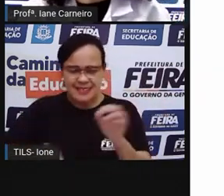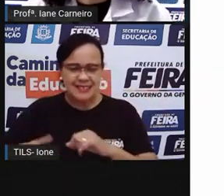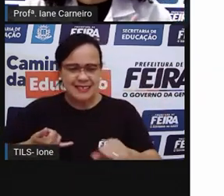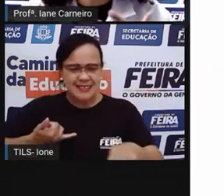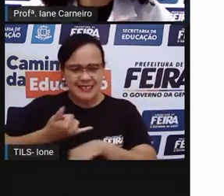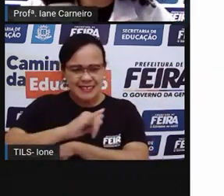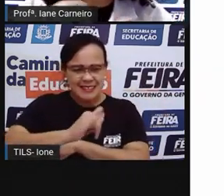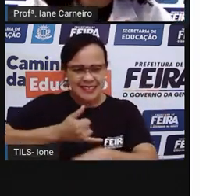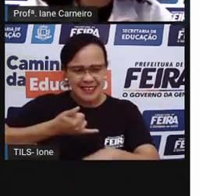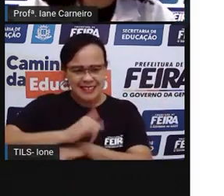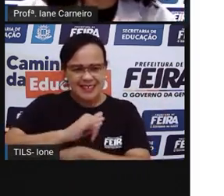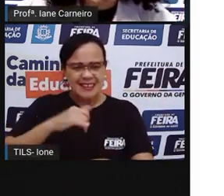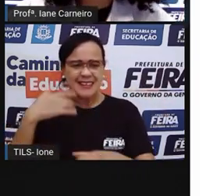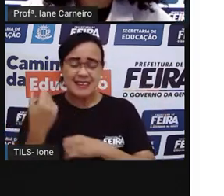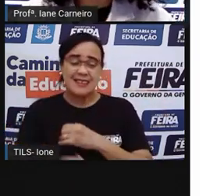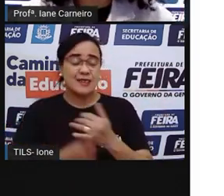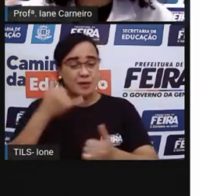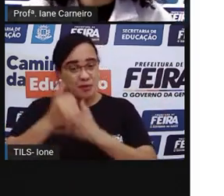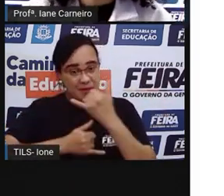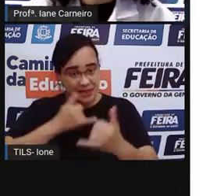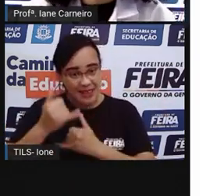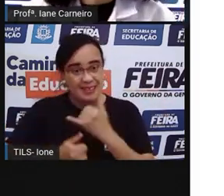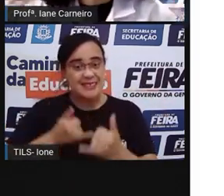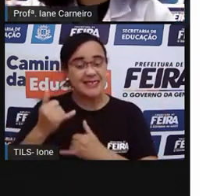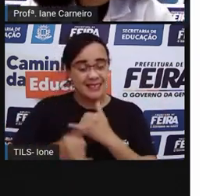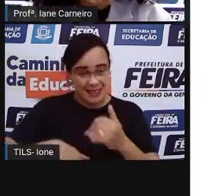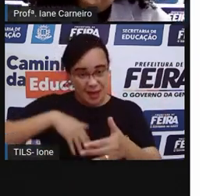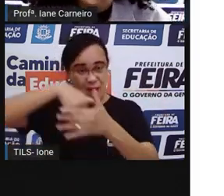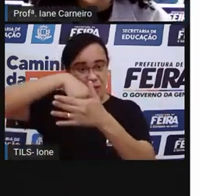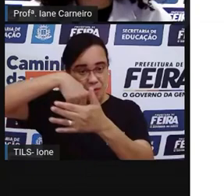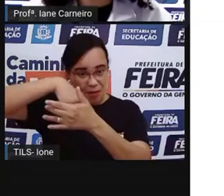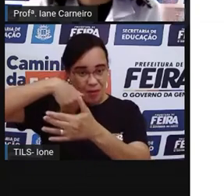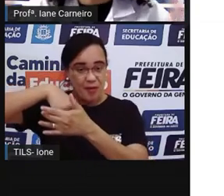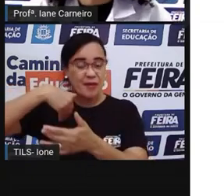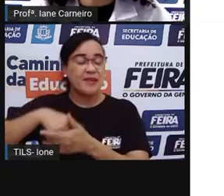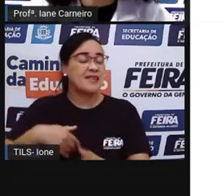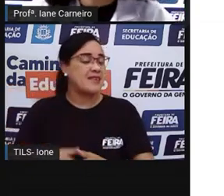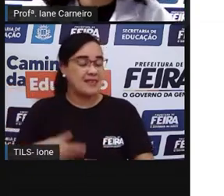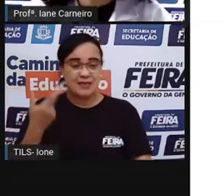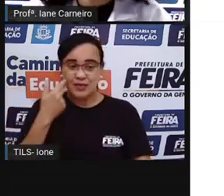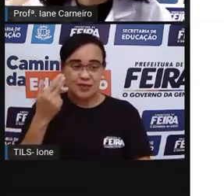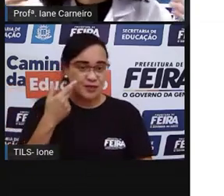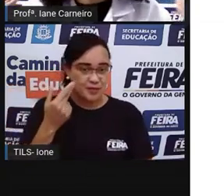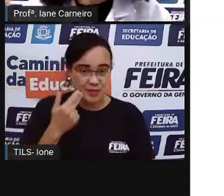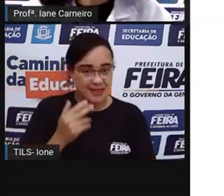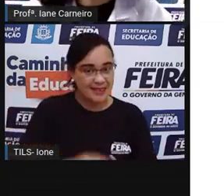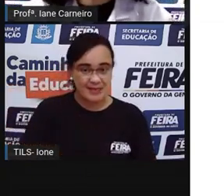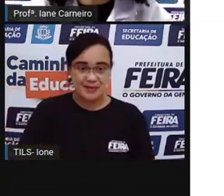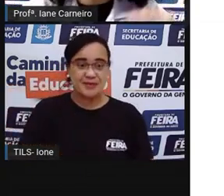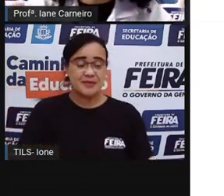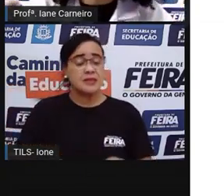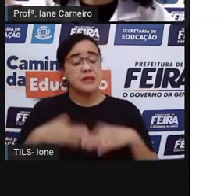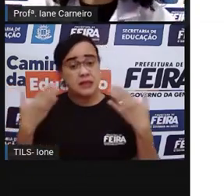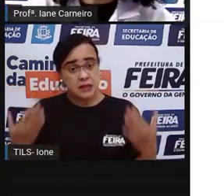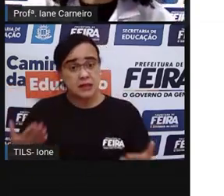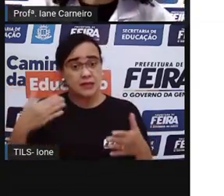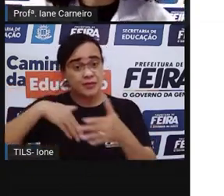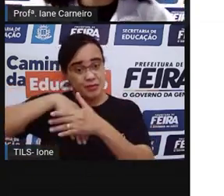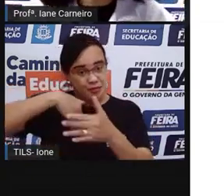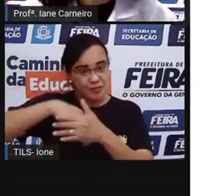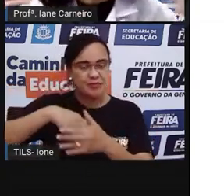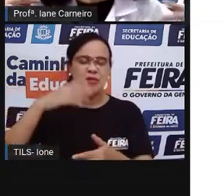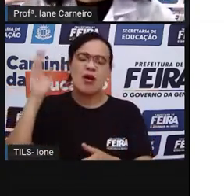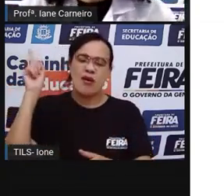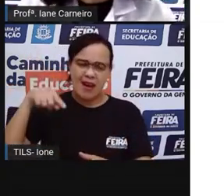jogo, né? A tirar a bola do adversário, né? Sem machucá-lo, que é o mais importante. Então o futebol é uma brincadeira bem